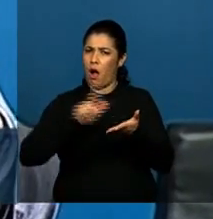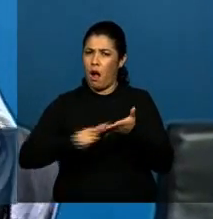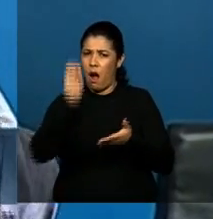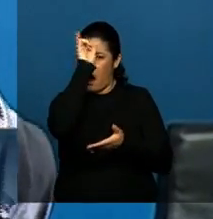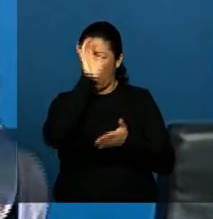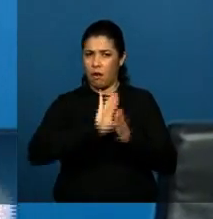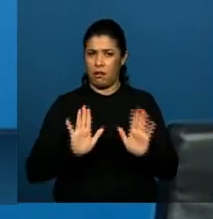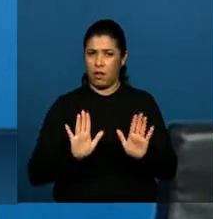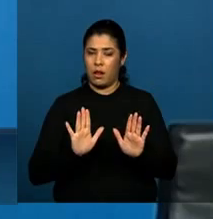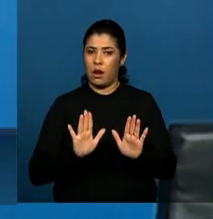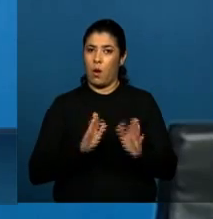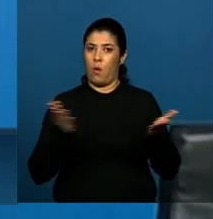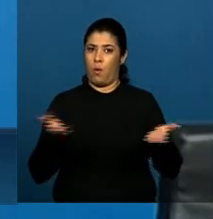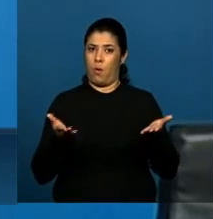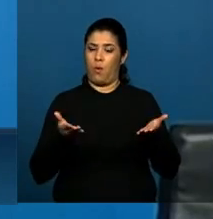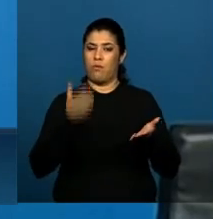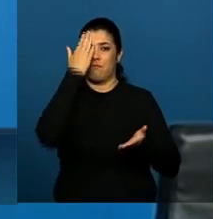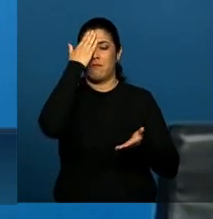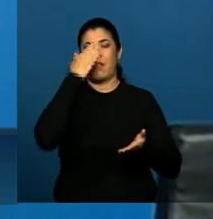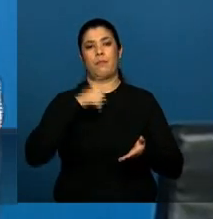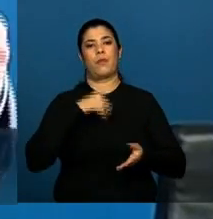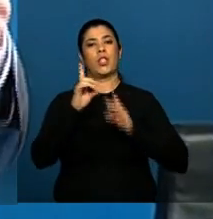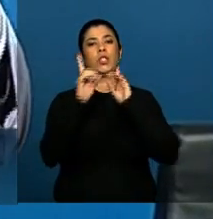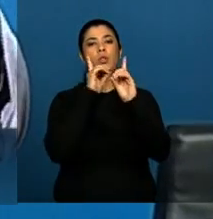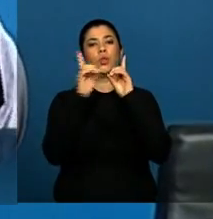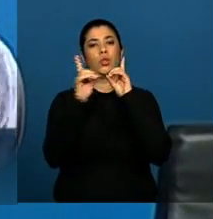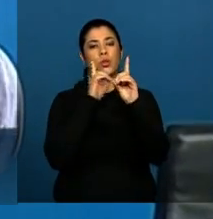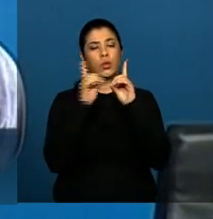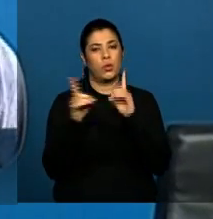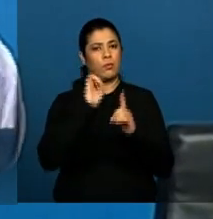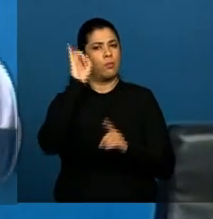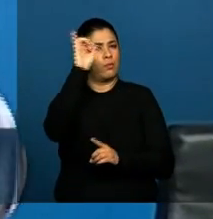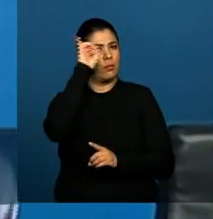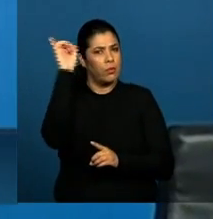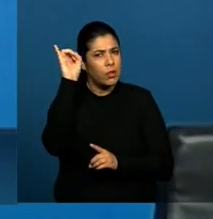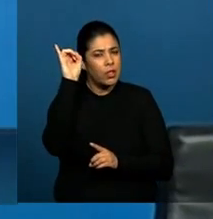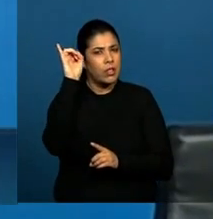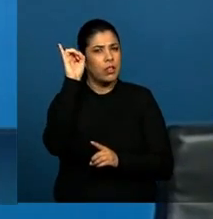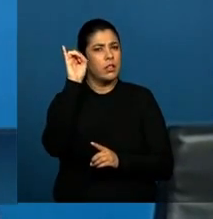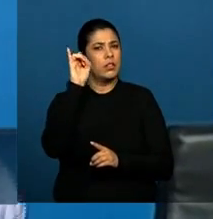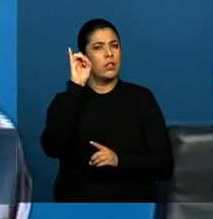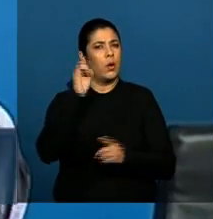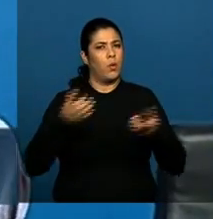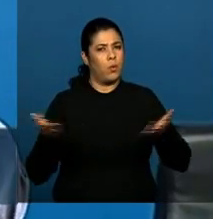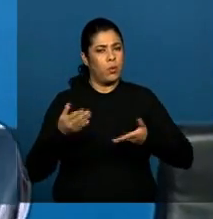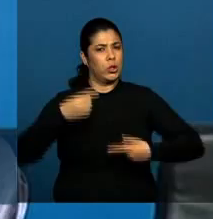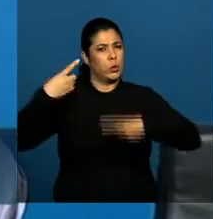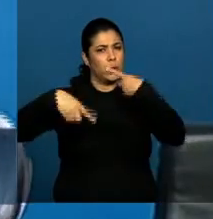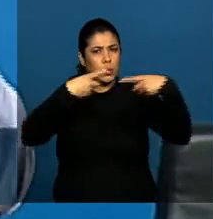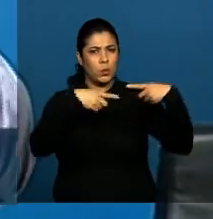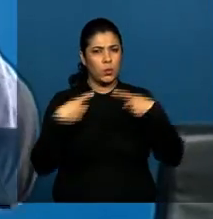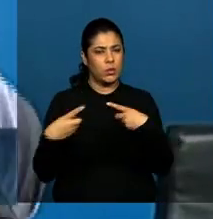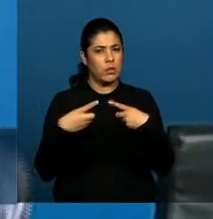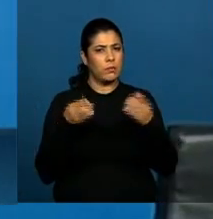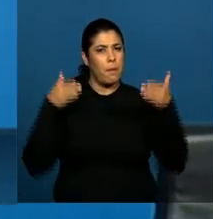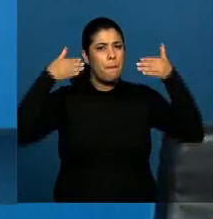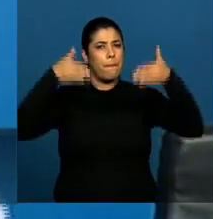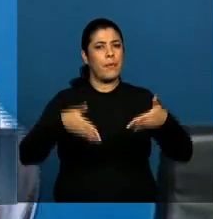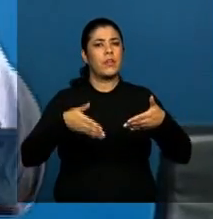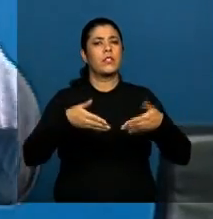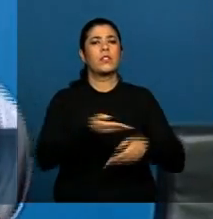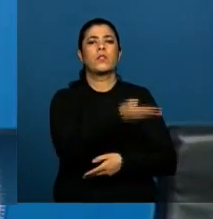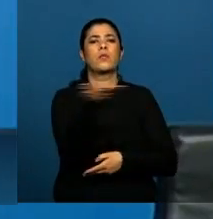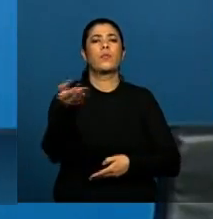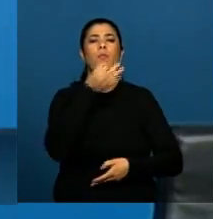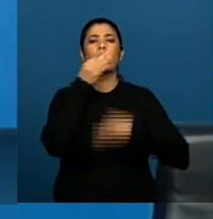diálogo e diálogo. Hoje a gente vê que esse é um discurso cheio de verdade, o discurso da participação, de ouvir o povo